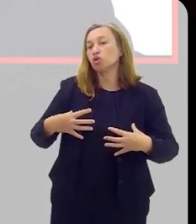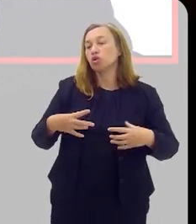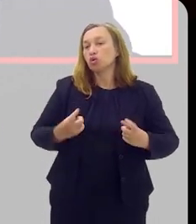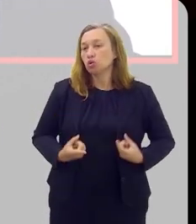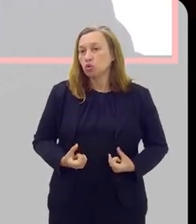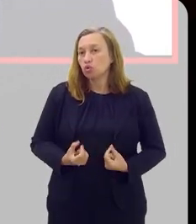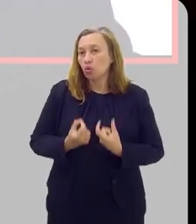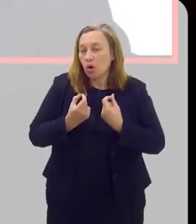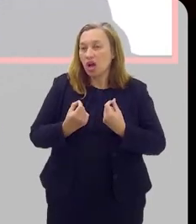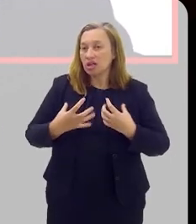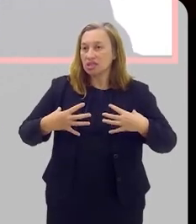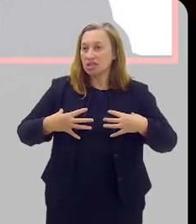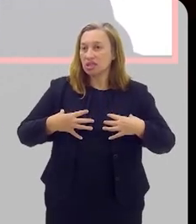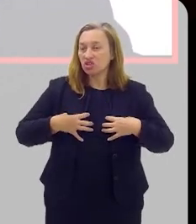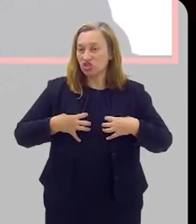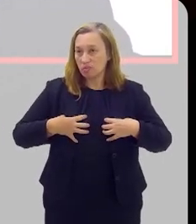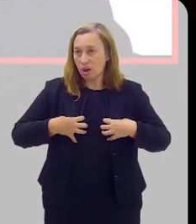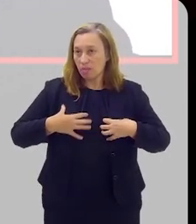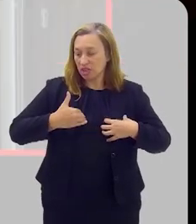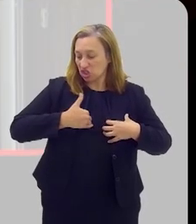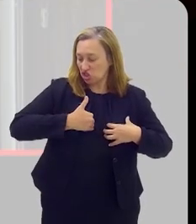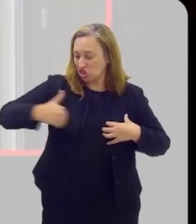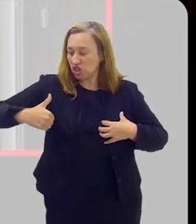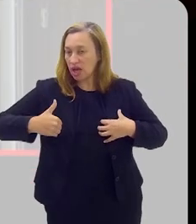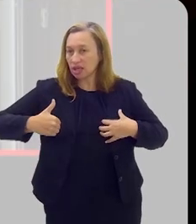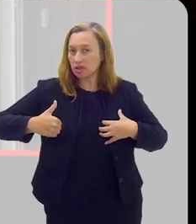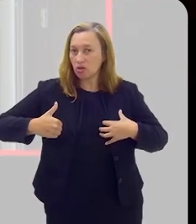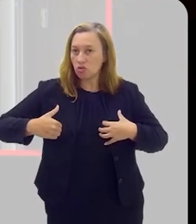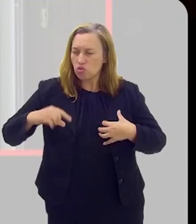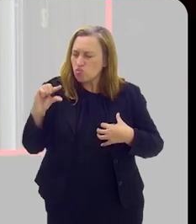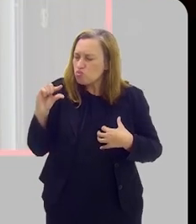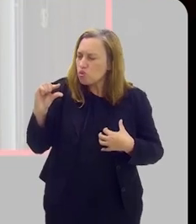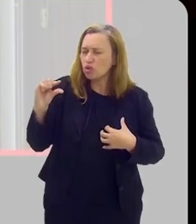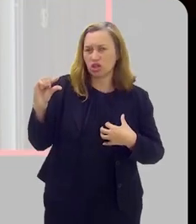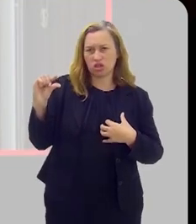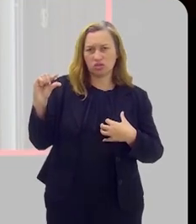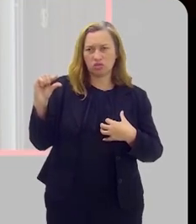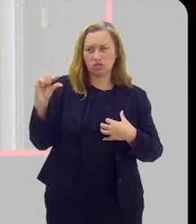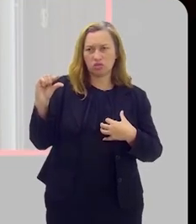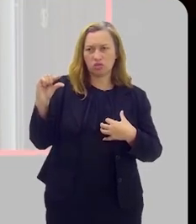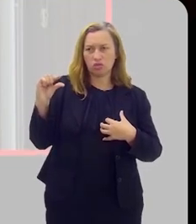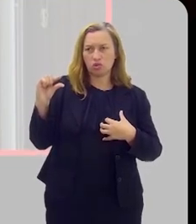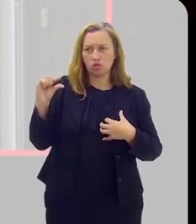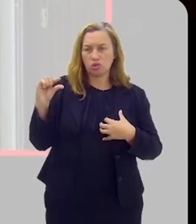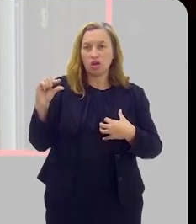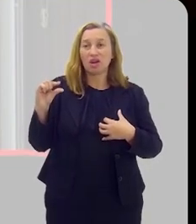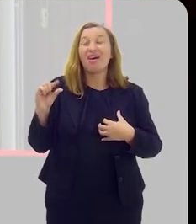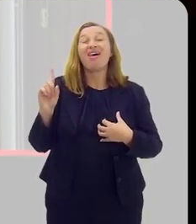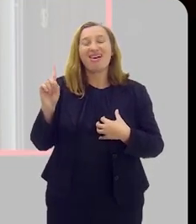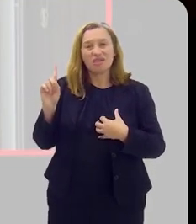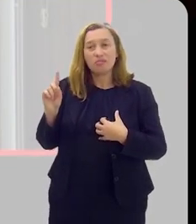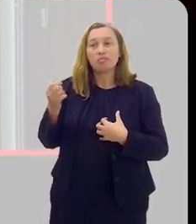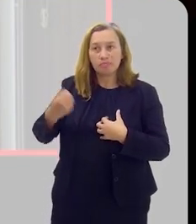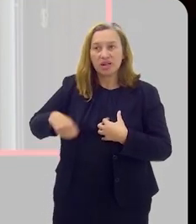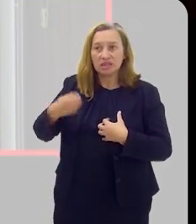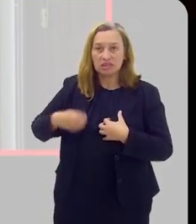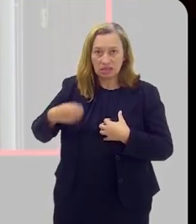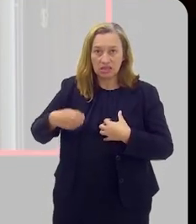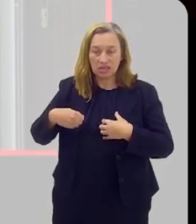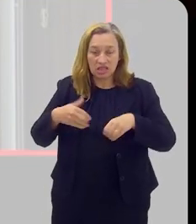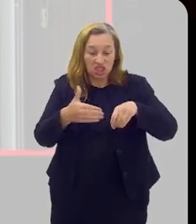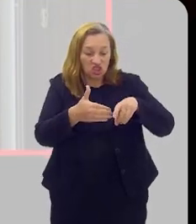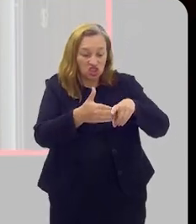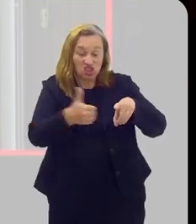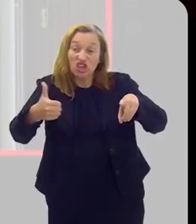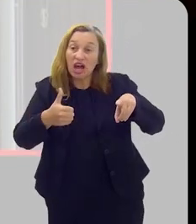câncer de mama, de fazer a retirada de uma parte daquele órgão ou daquele tecido. É necessário fazer